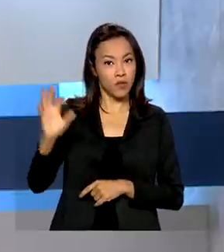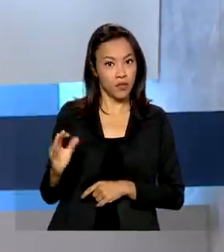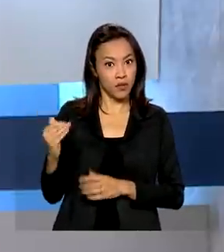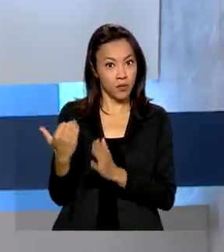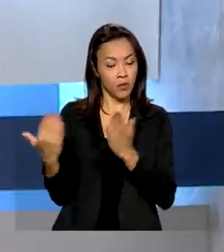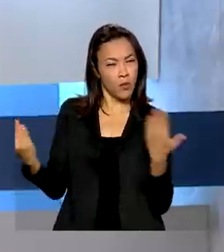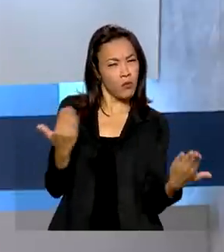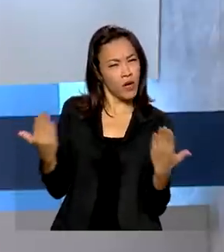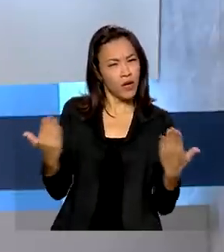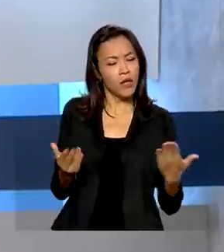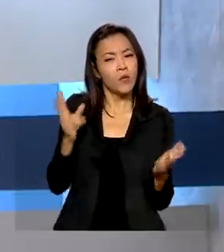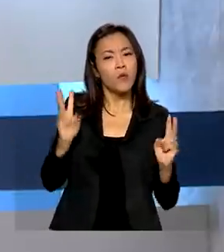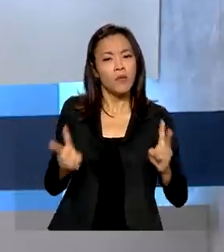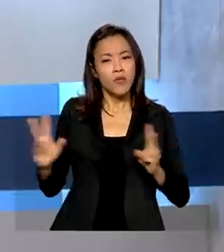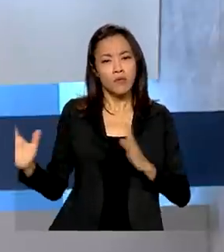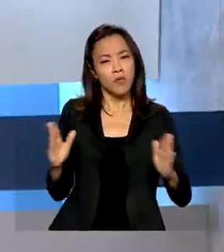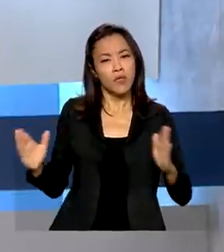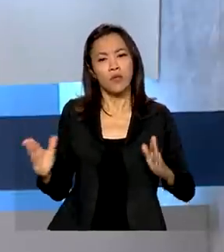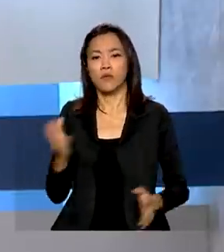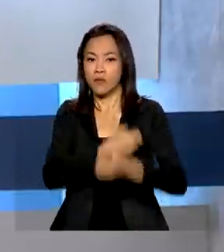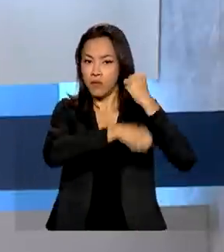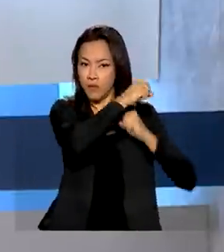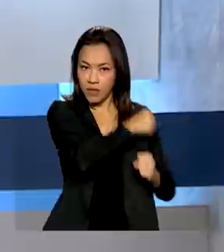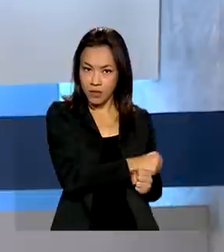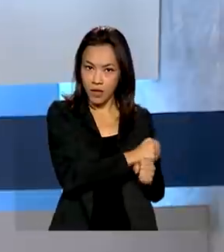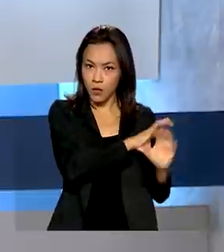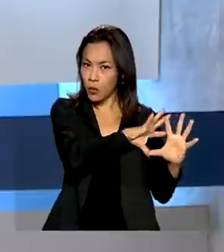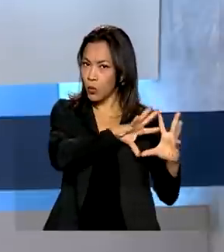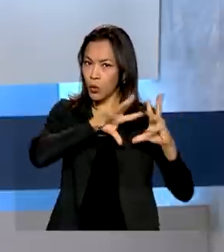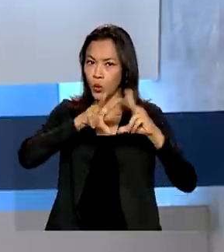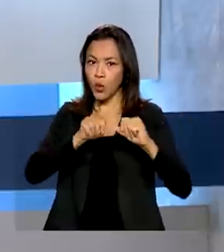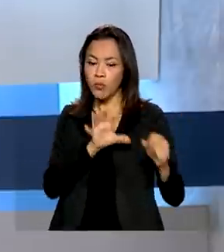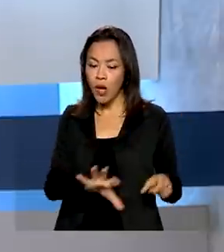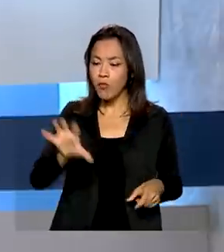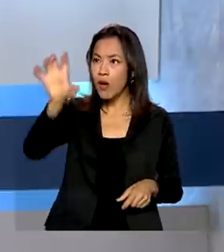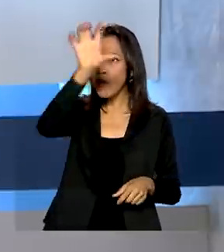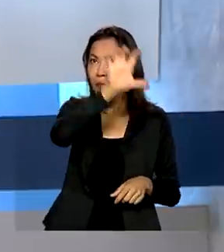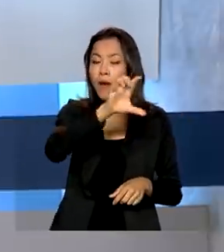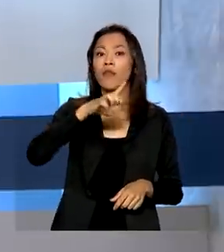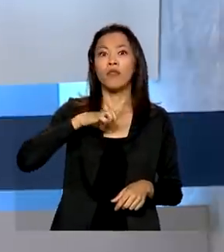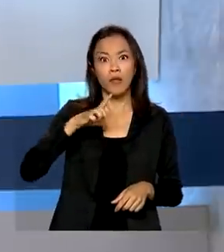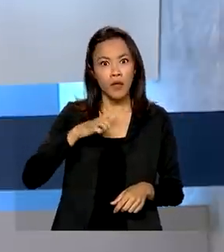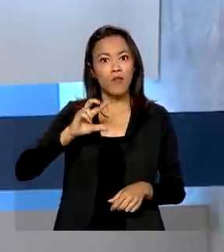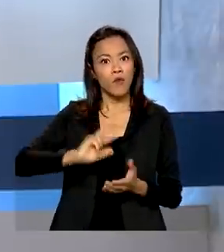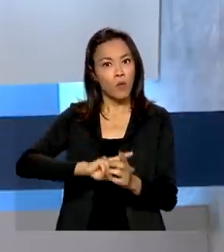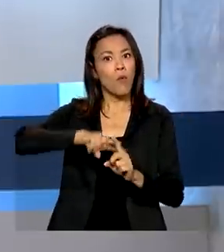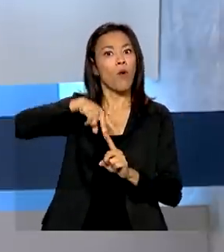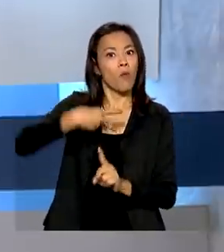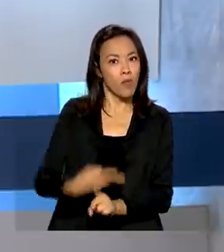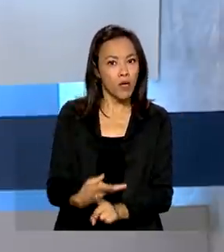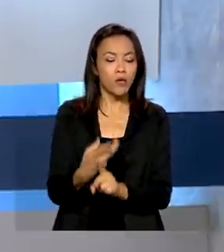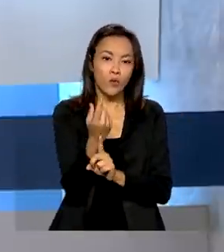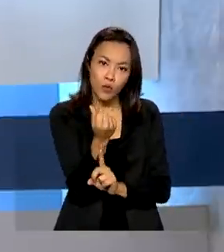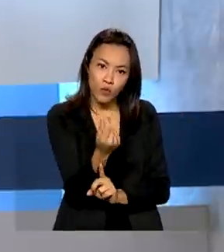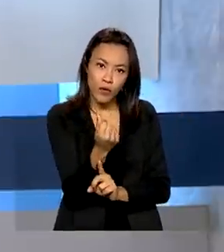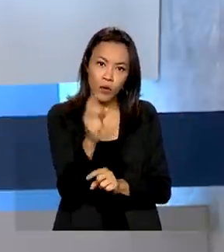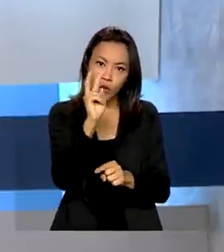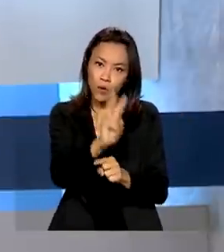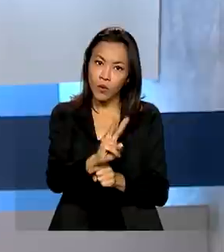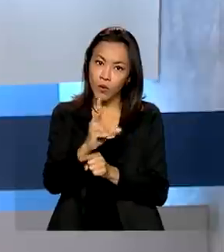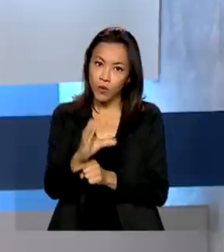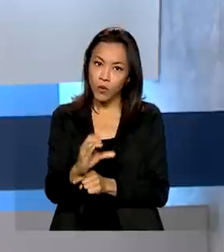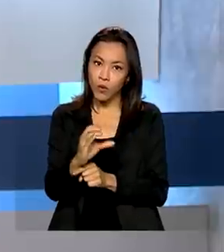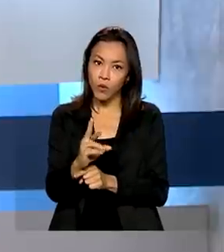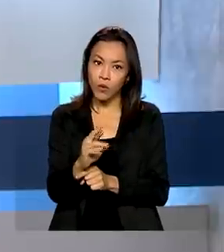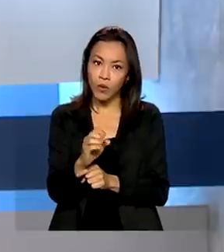mesmo período da safra passada. Todas as regiões apresentaram aumento no valor do crédito distribuído aos produtores rurais, com